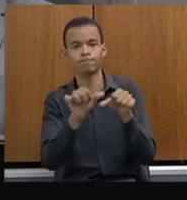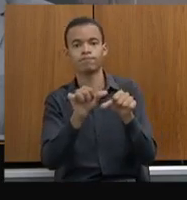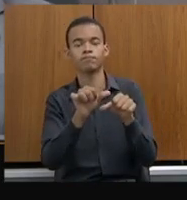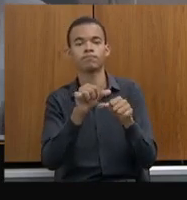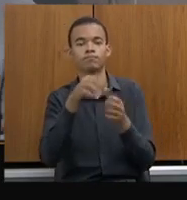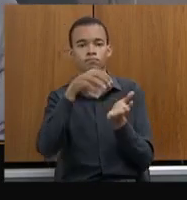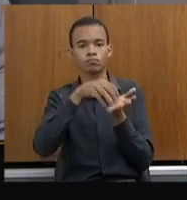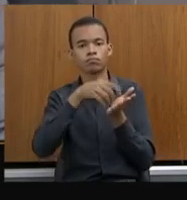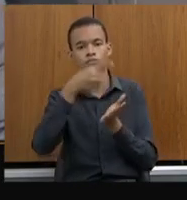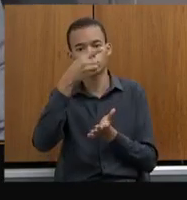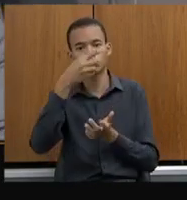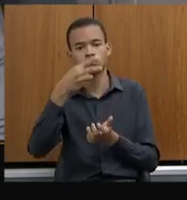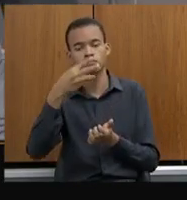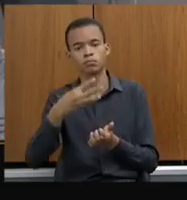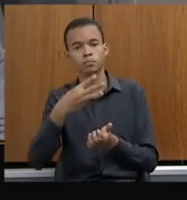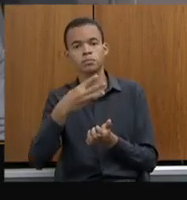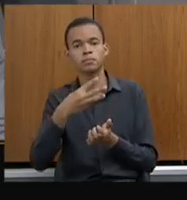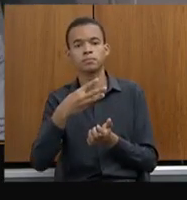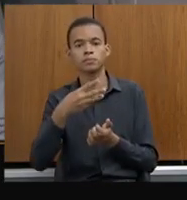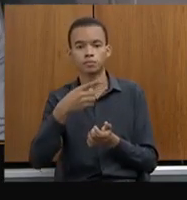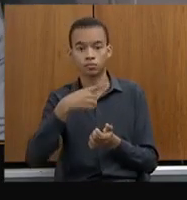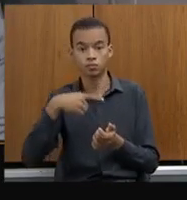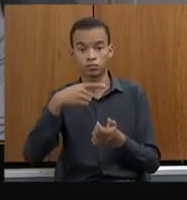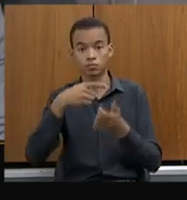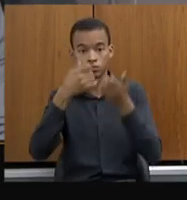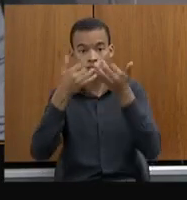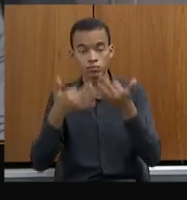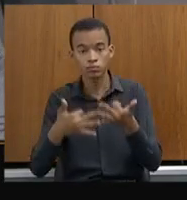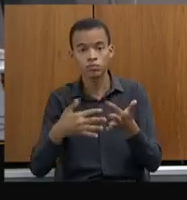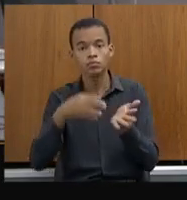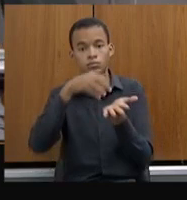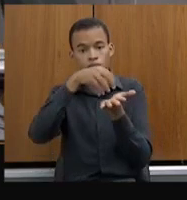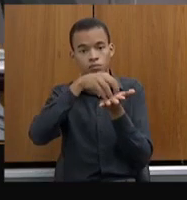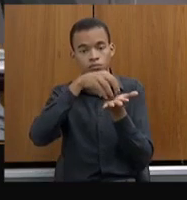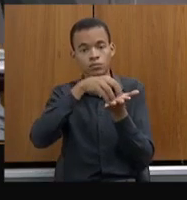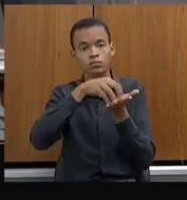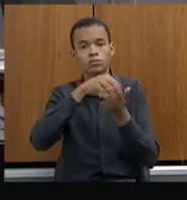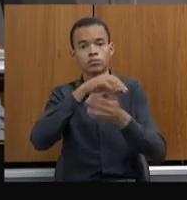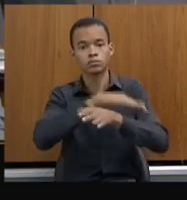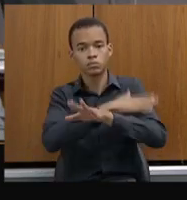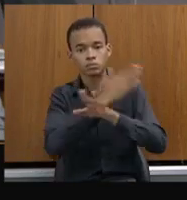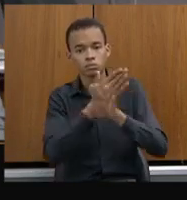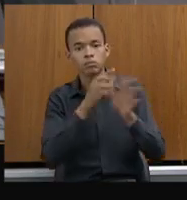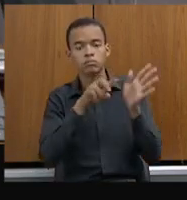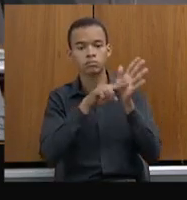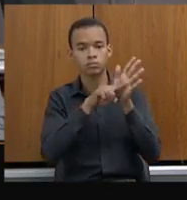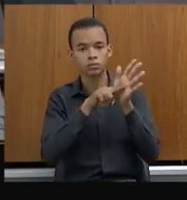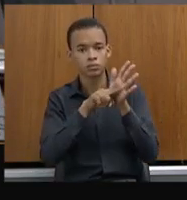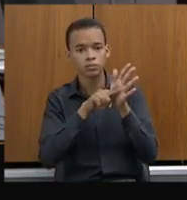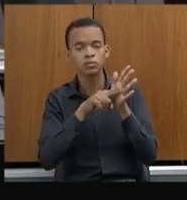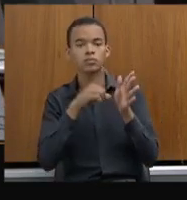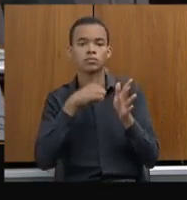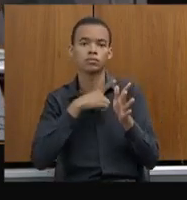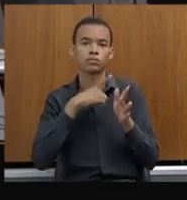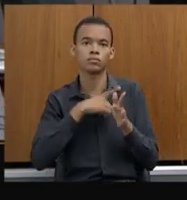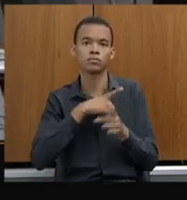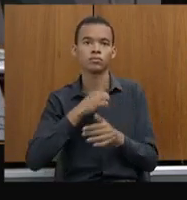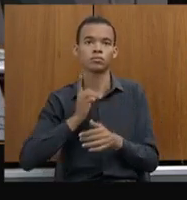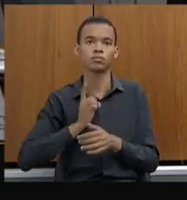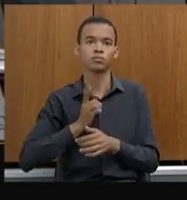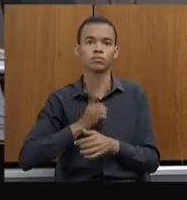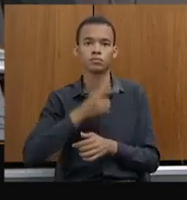3. Então, podemos dizer que num plantão tradicional nós gastaríamos 265 delegados,